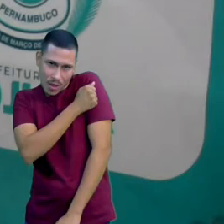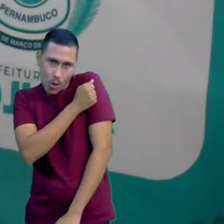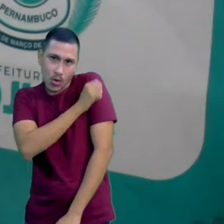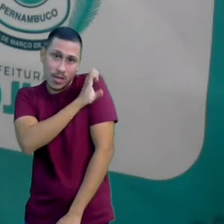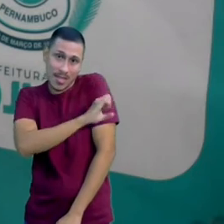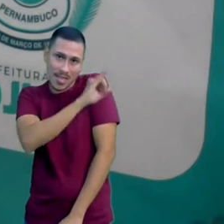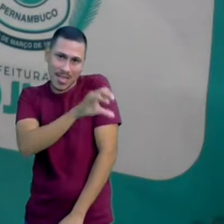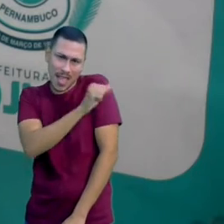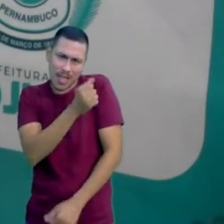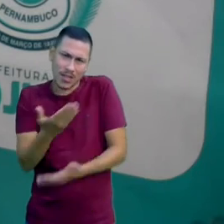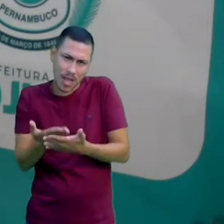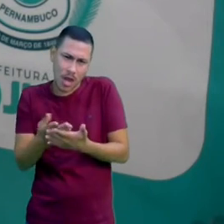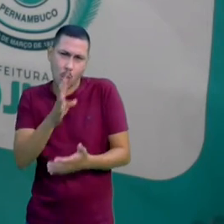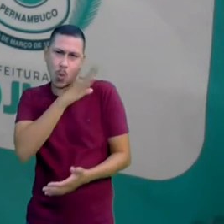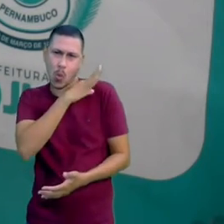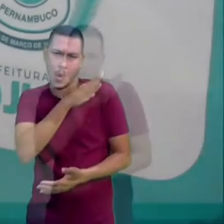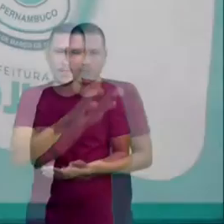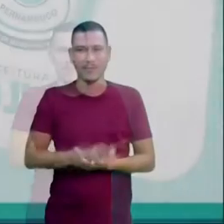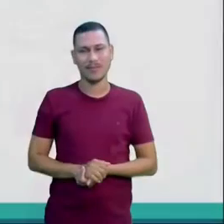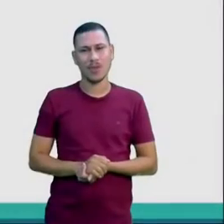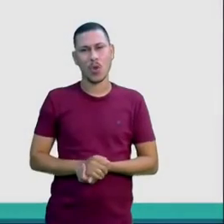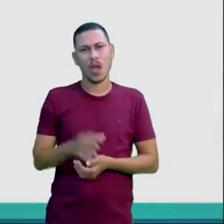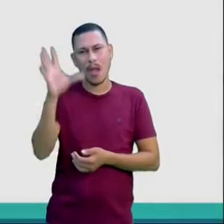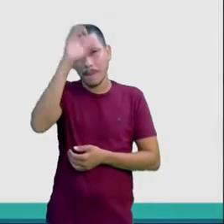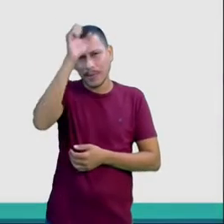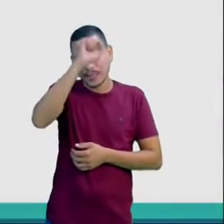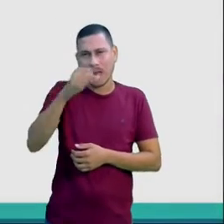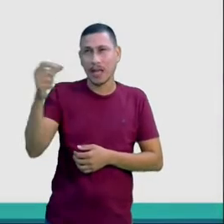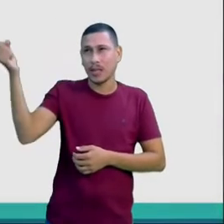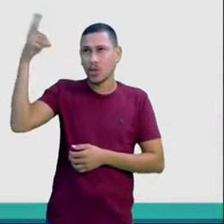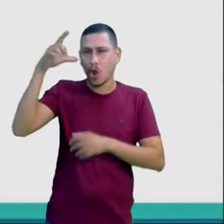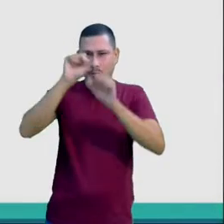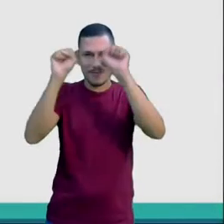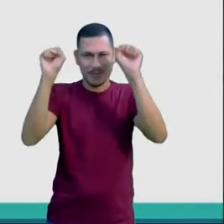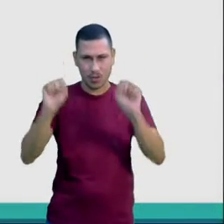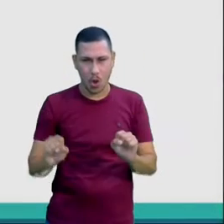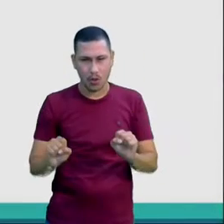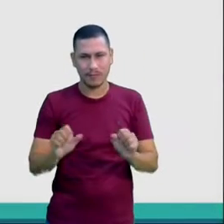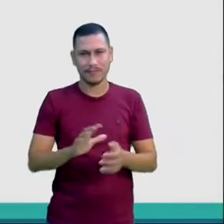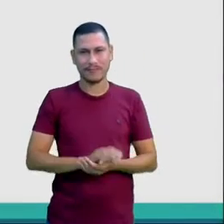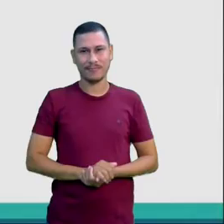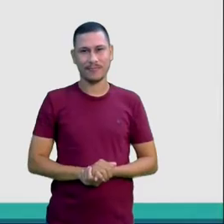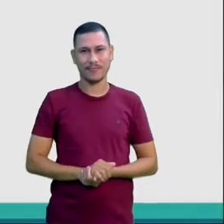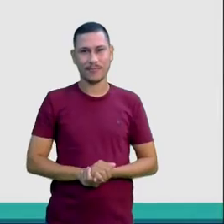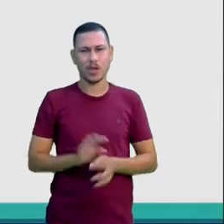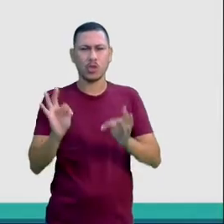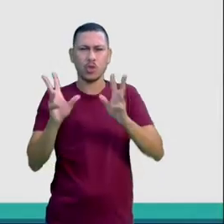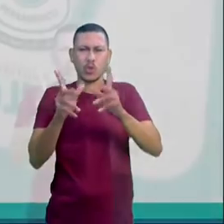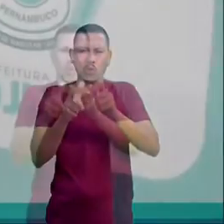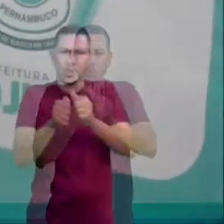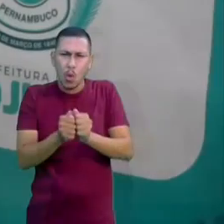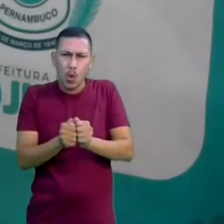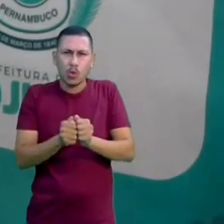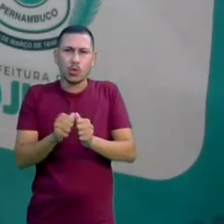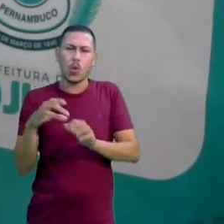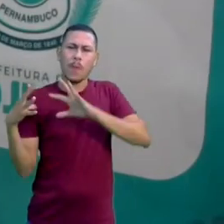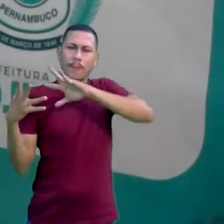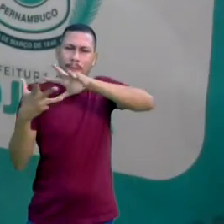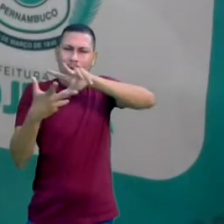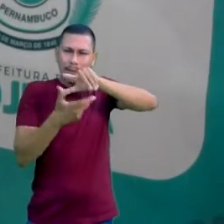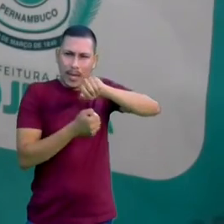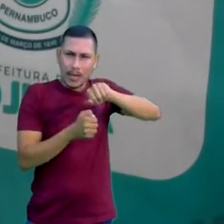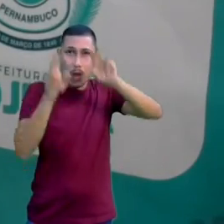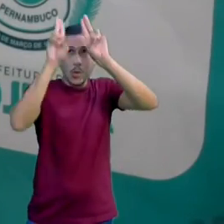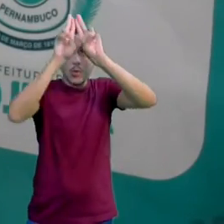4 e a gente vai trabalhar um pouquinho sobre o sistema solar, ou seja, tudo o que envolve o nosso planeta